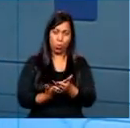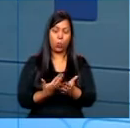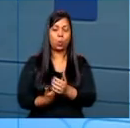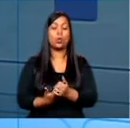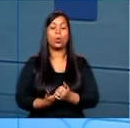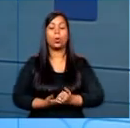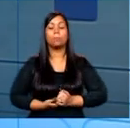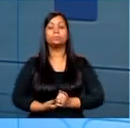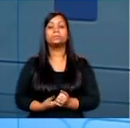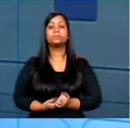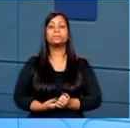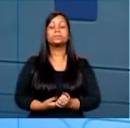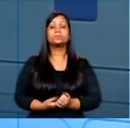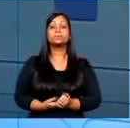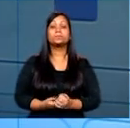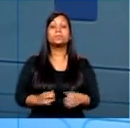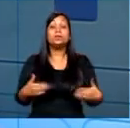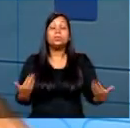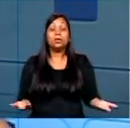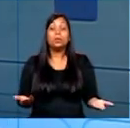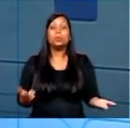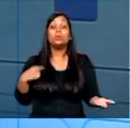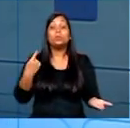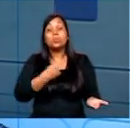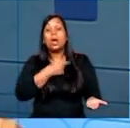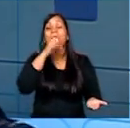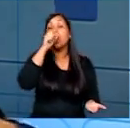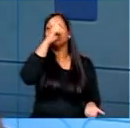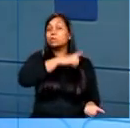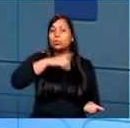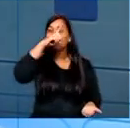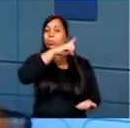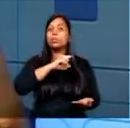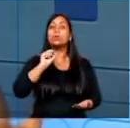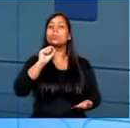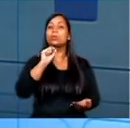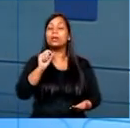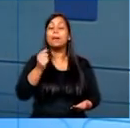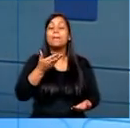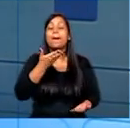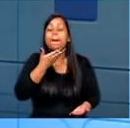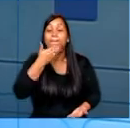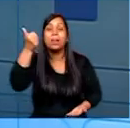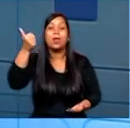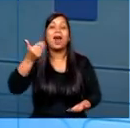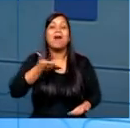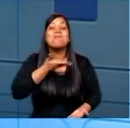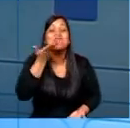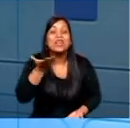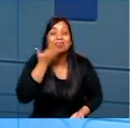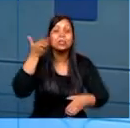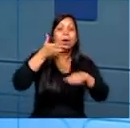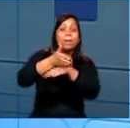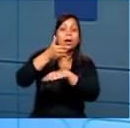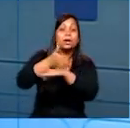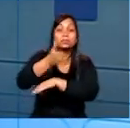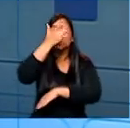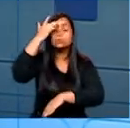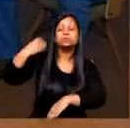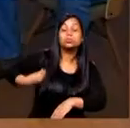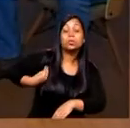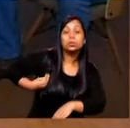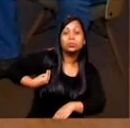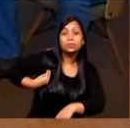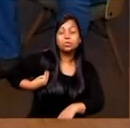para o Galantinora. Então, a gente faz aos fins de semana justamente para facilitar a participação das pessoas que